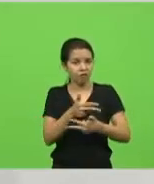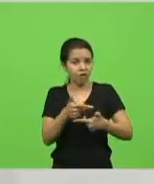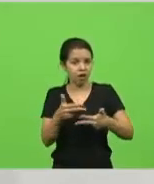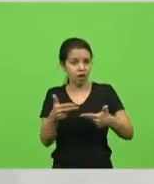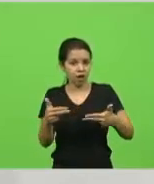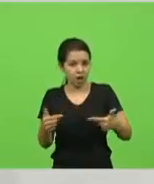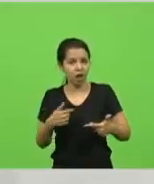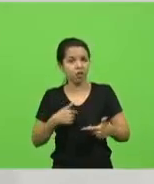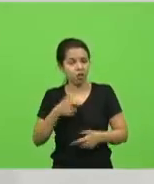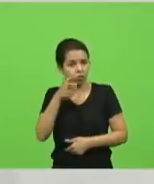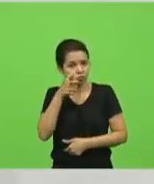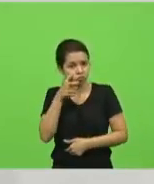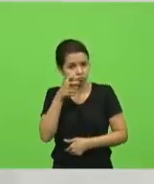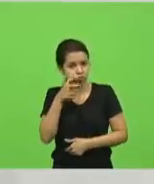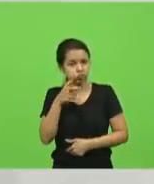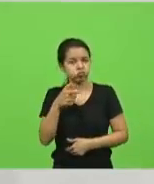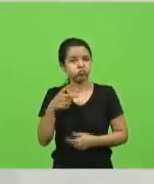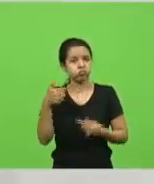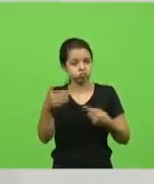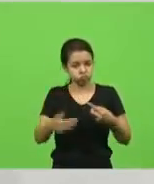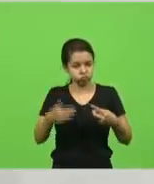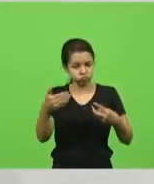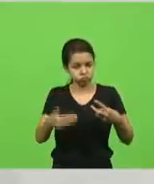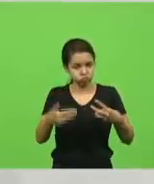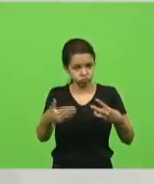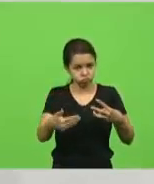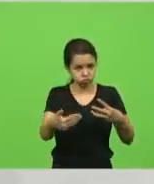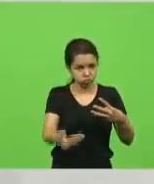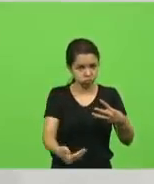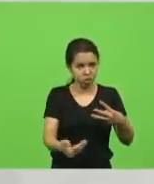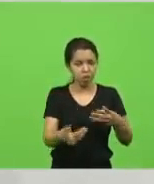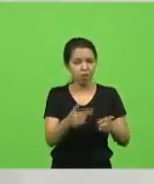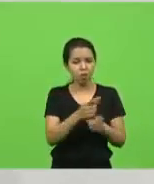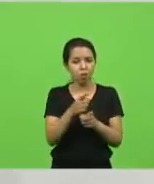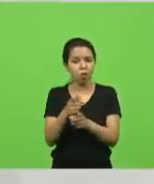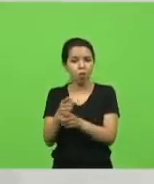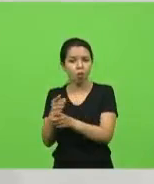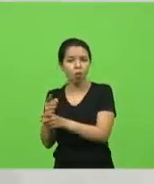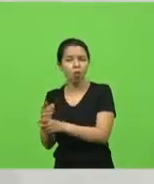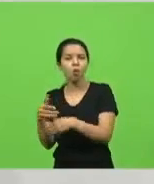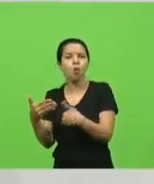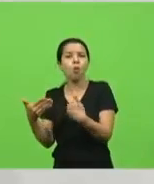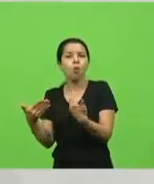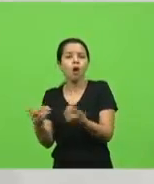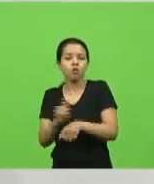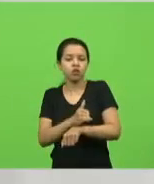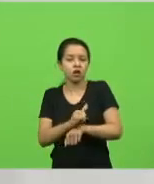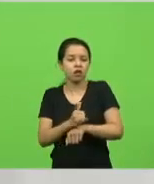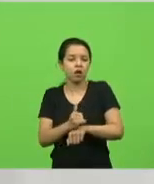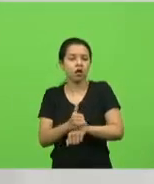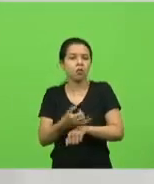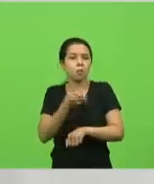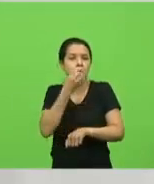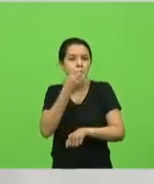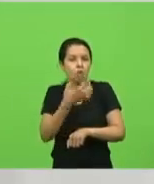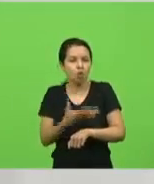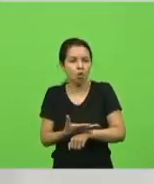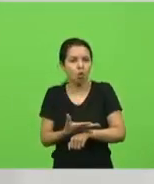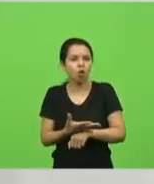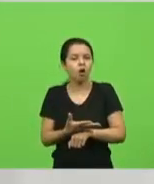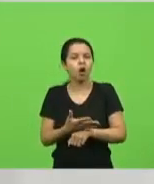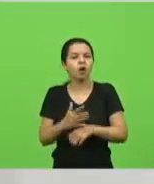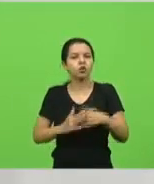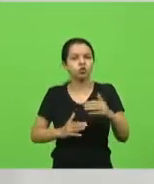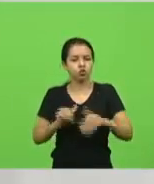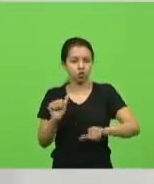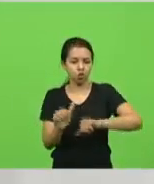atitude para tentar descobrir quais são as atitudes eficientes que ele está tomando. Tomou uma atitude maravilhosa. Trocou o